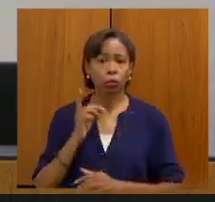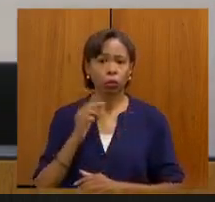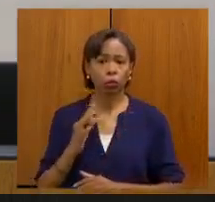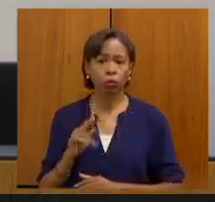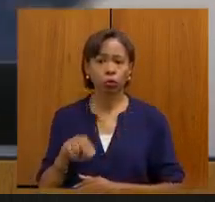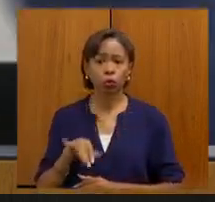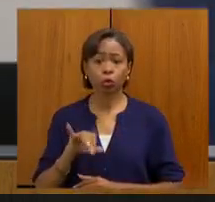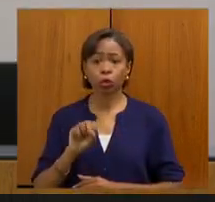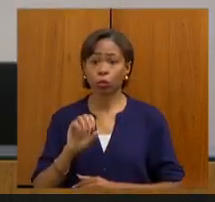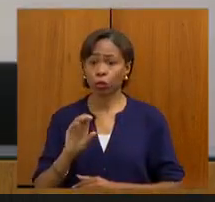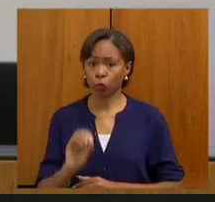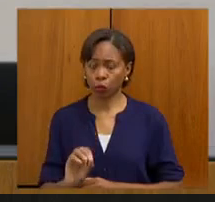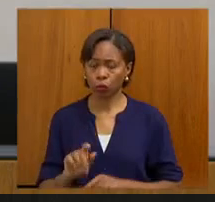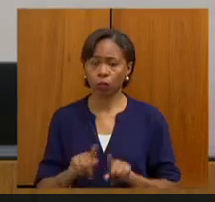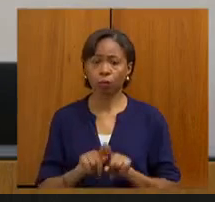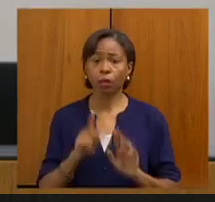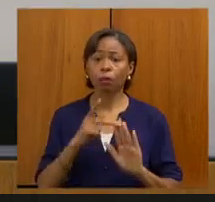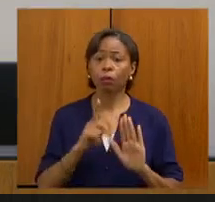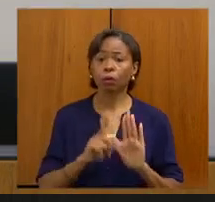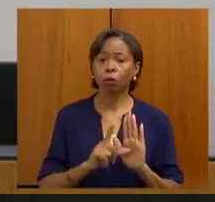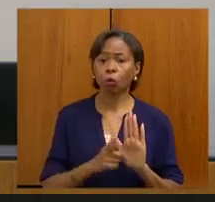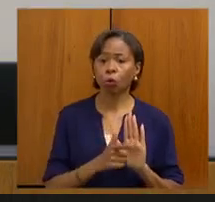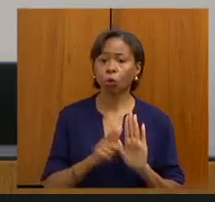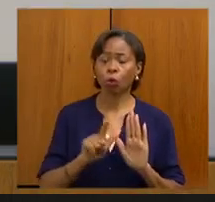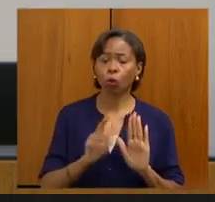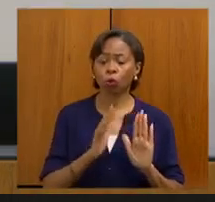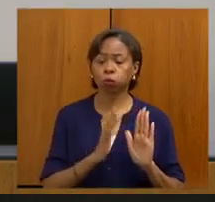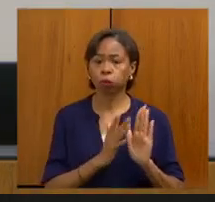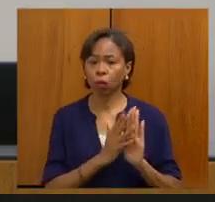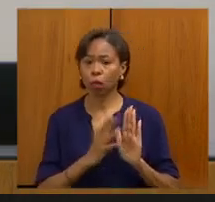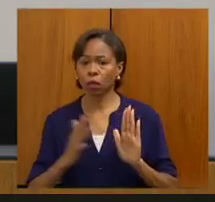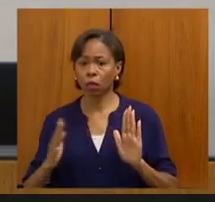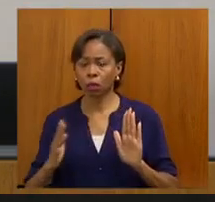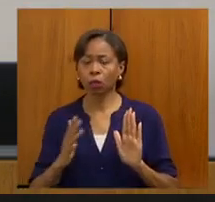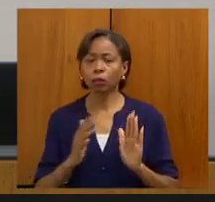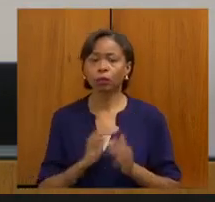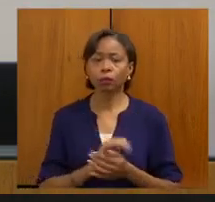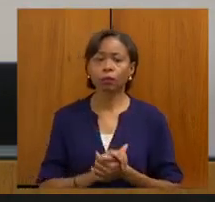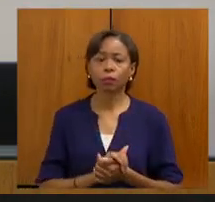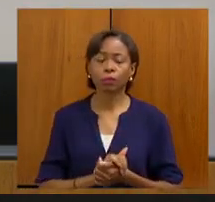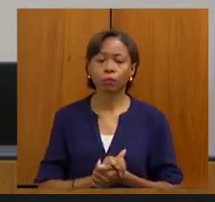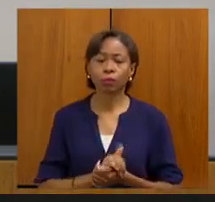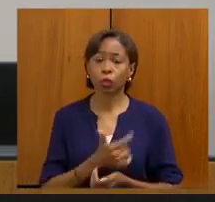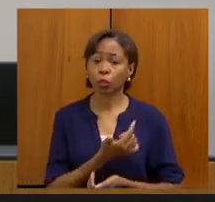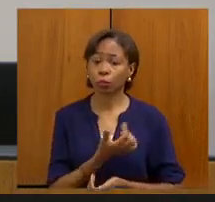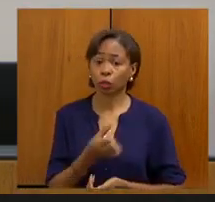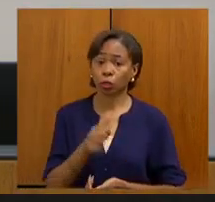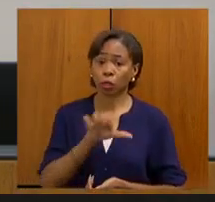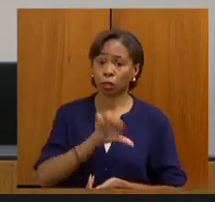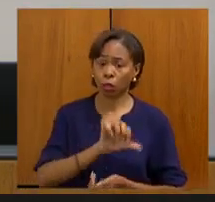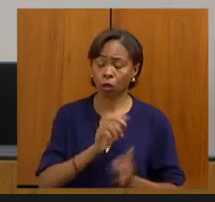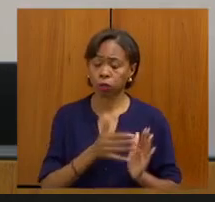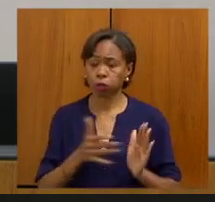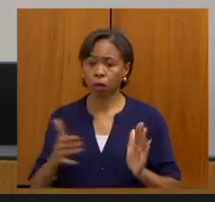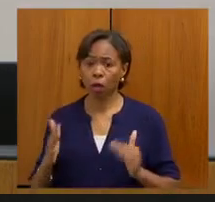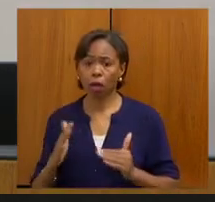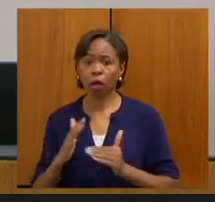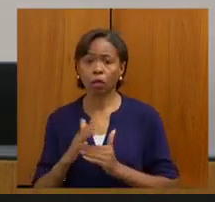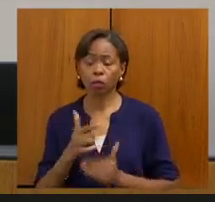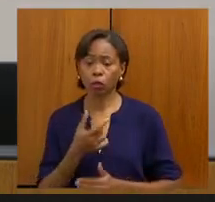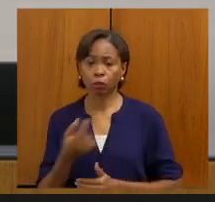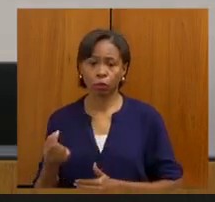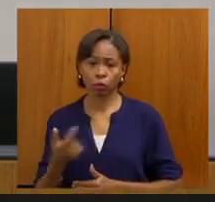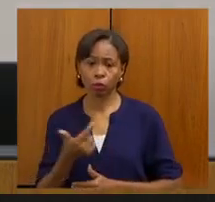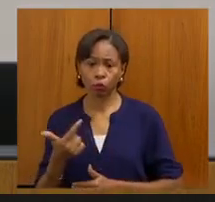714, 2015, no primeiro turno, 692, 2019, 3.565, 2022, em turno